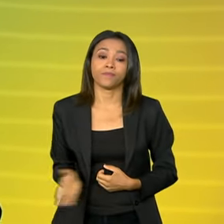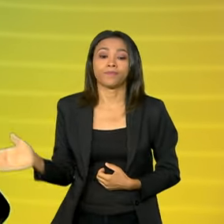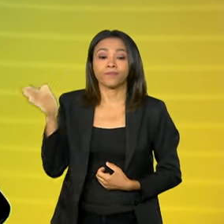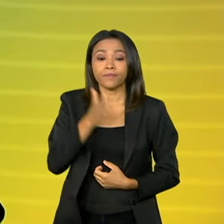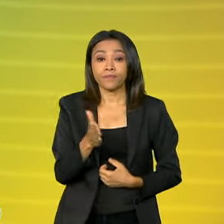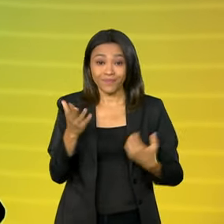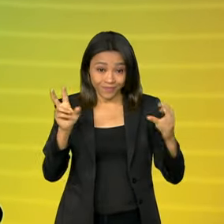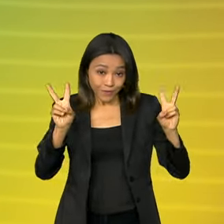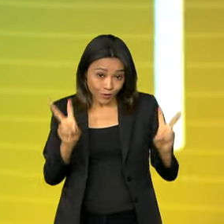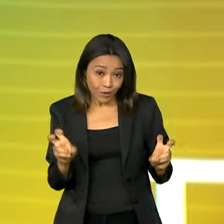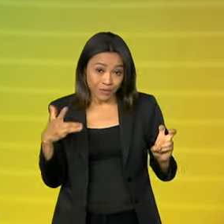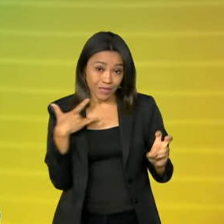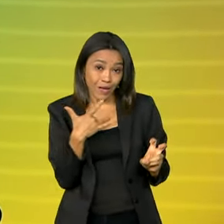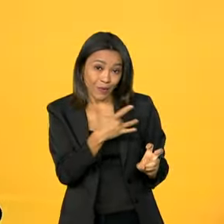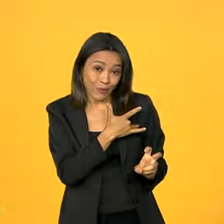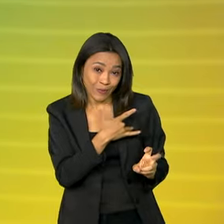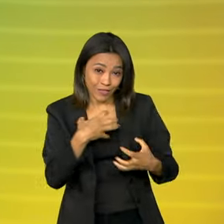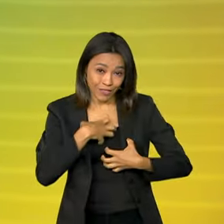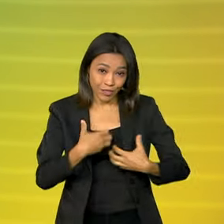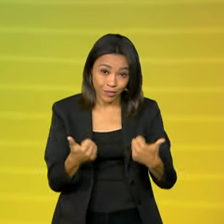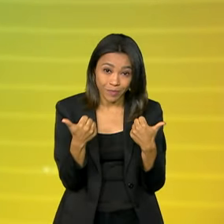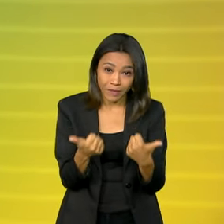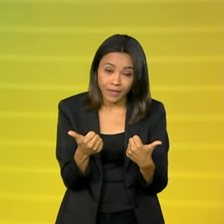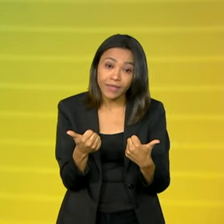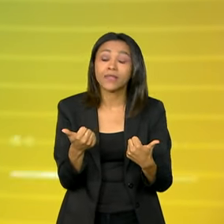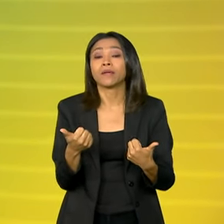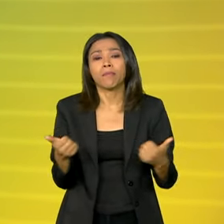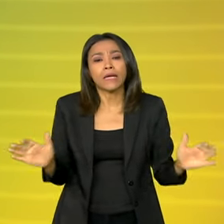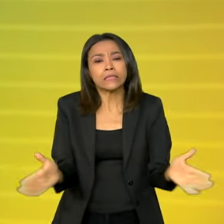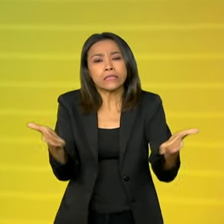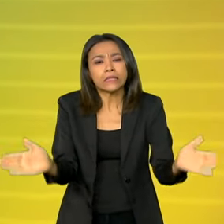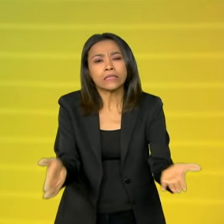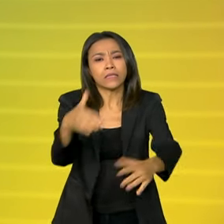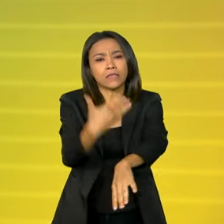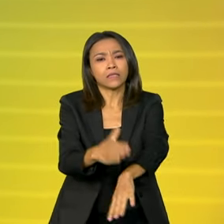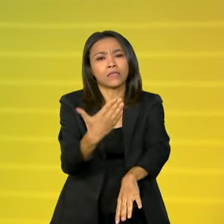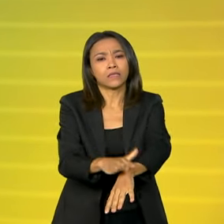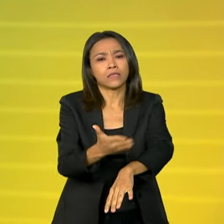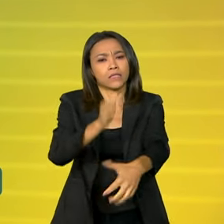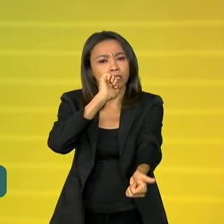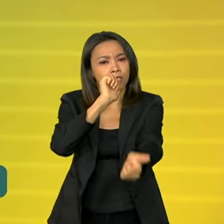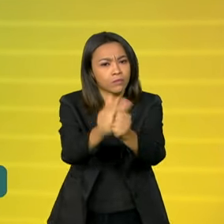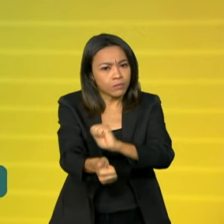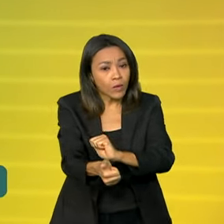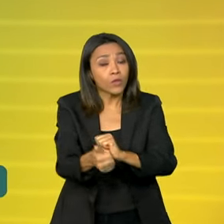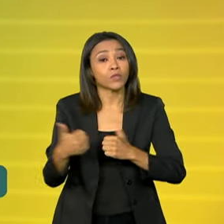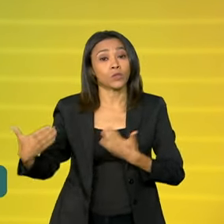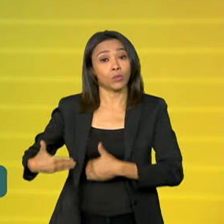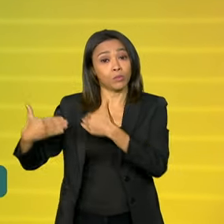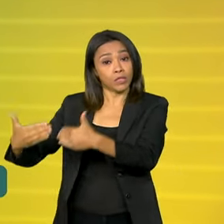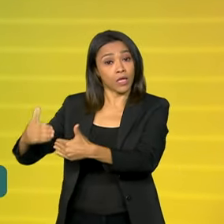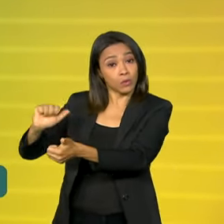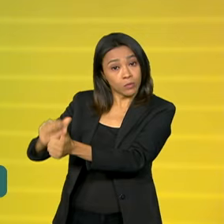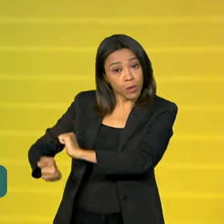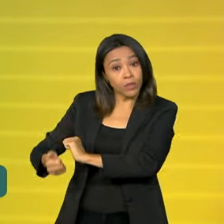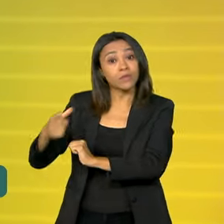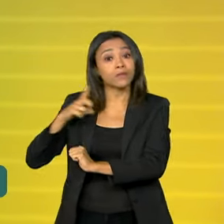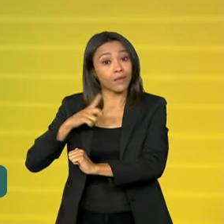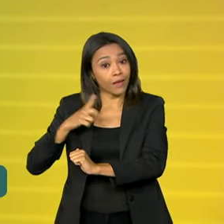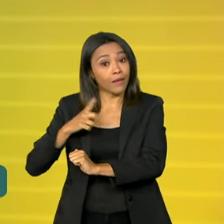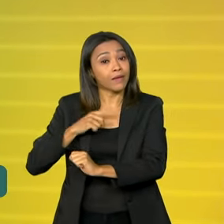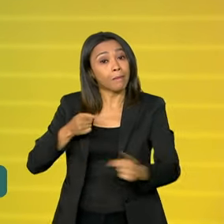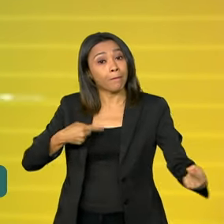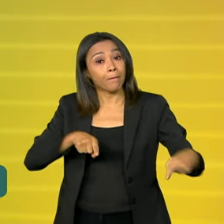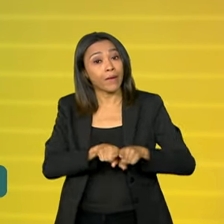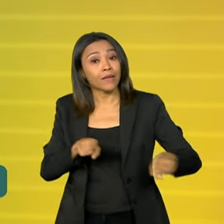saúde e bem-estar? Para levar mais oportunidade de praticar atividades físicas e esportivas, o Ministério do Esporte tem apostado em